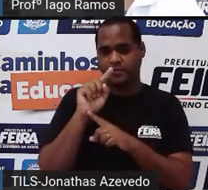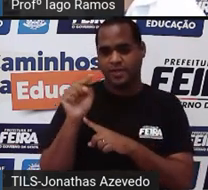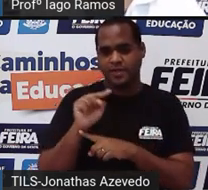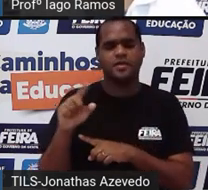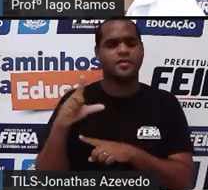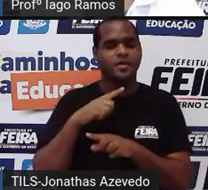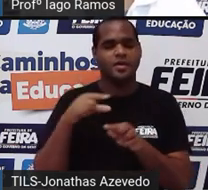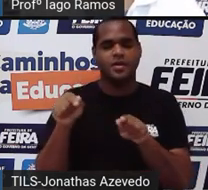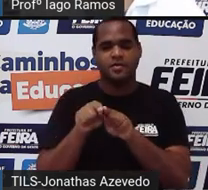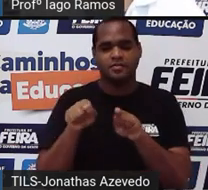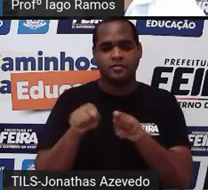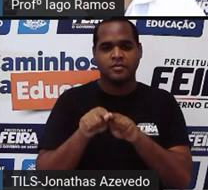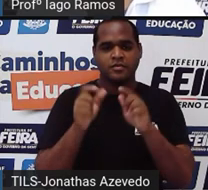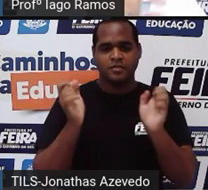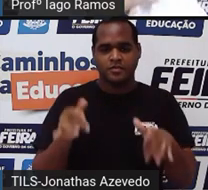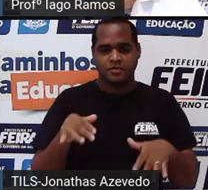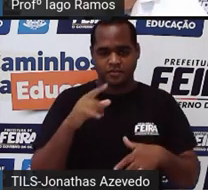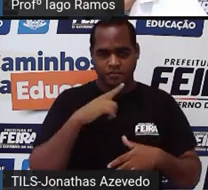também